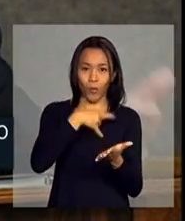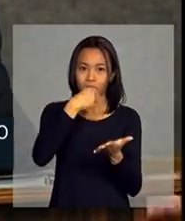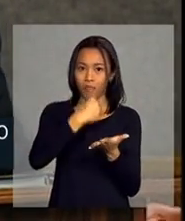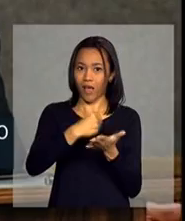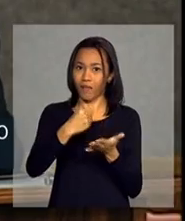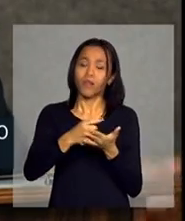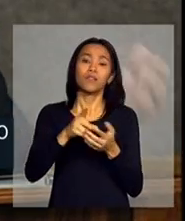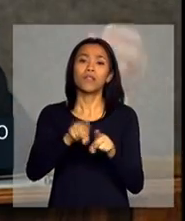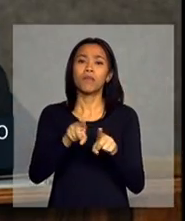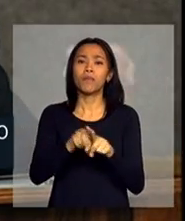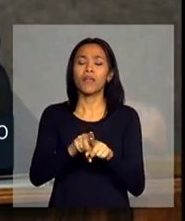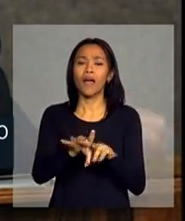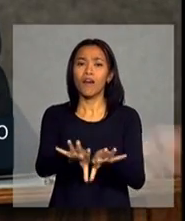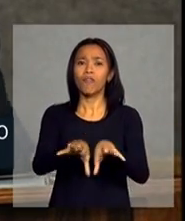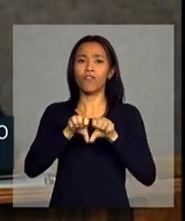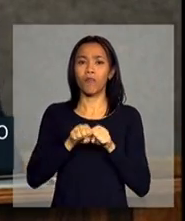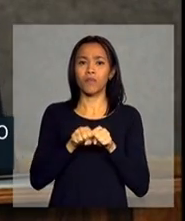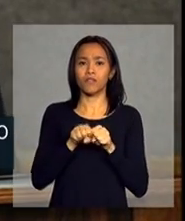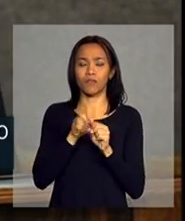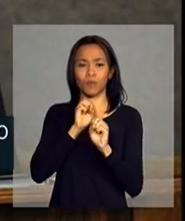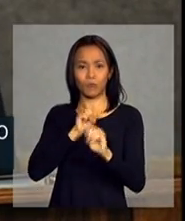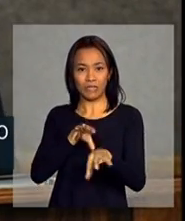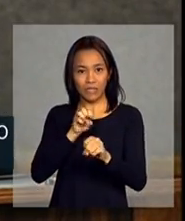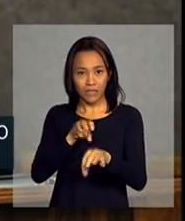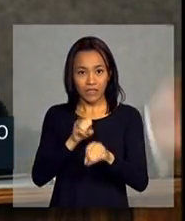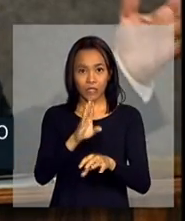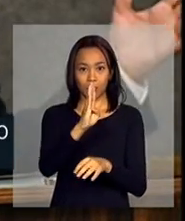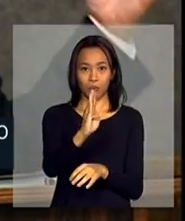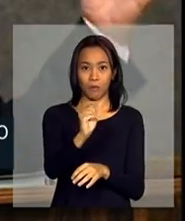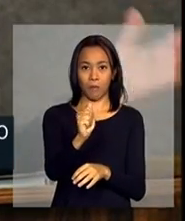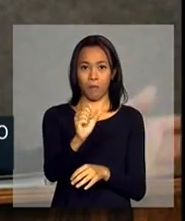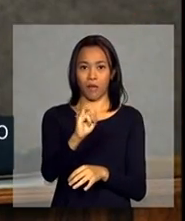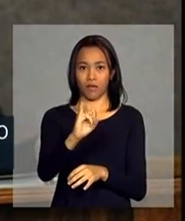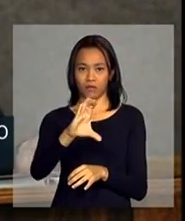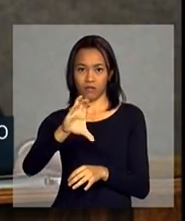do ensino básico. Quer dizer, eu vejo que esse é o ponto fundamental,